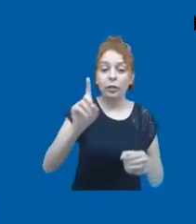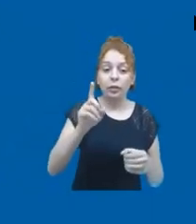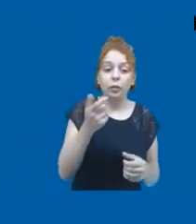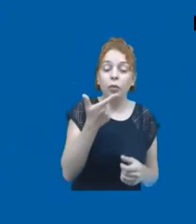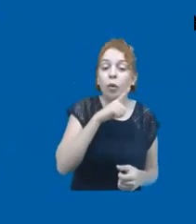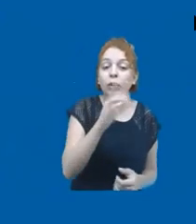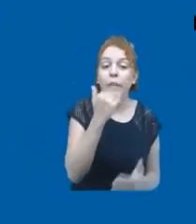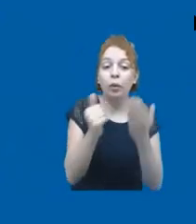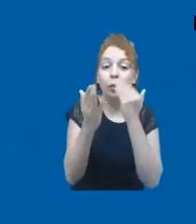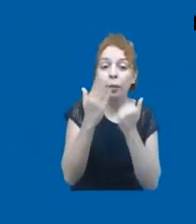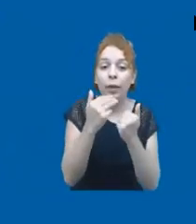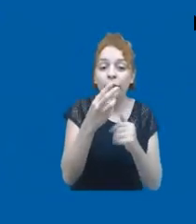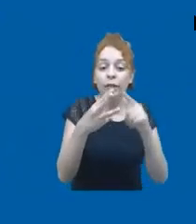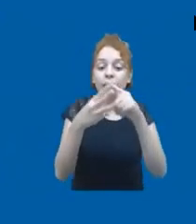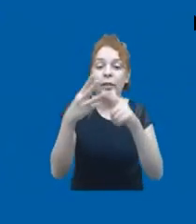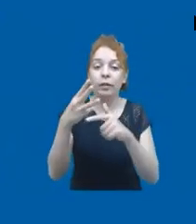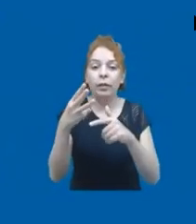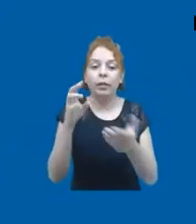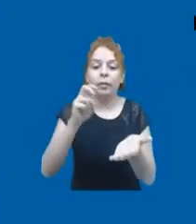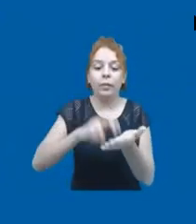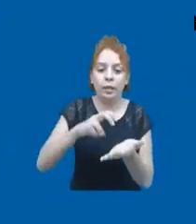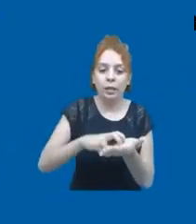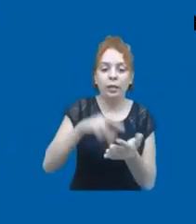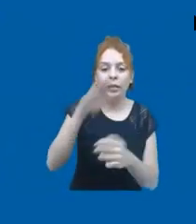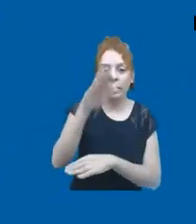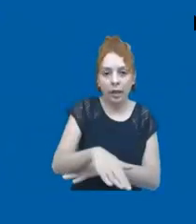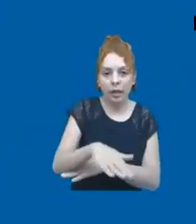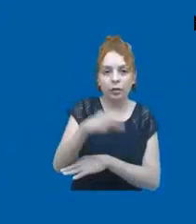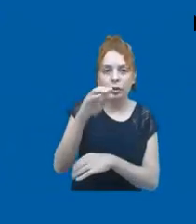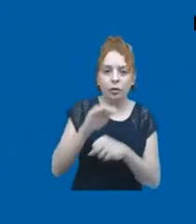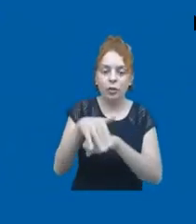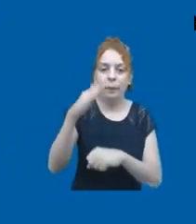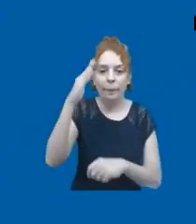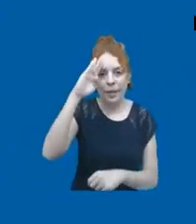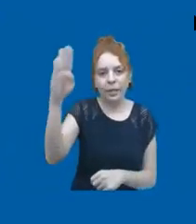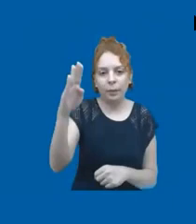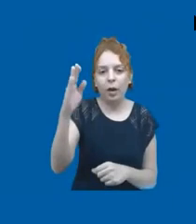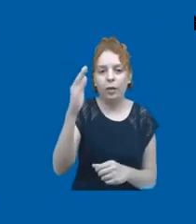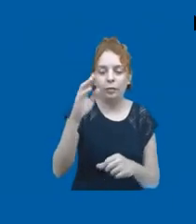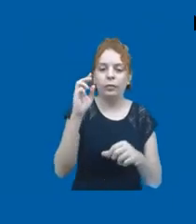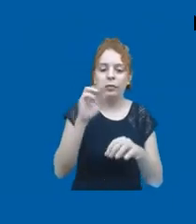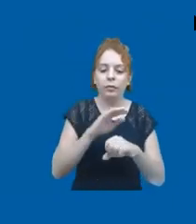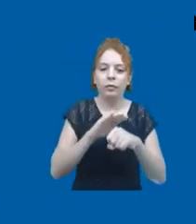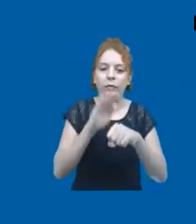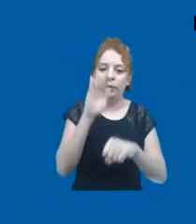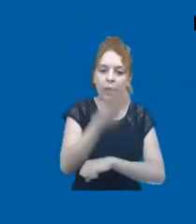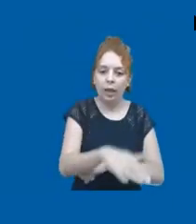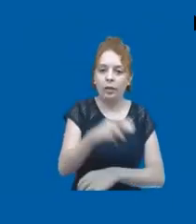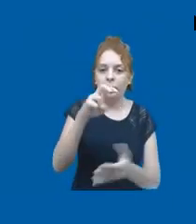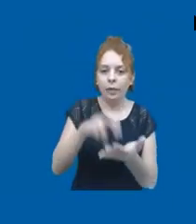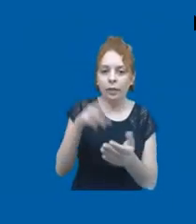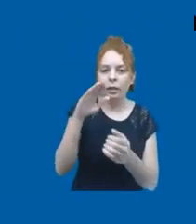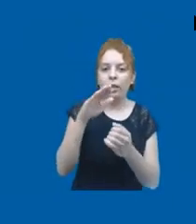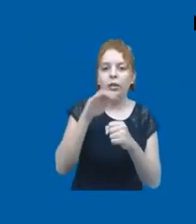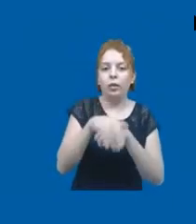refeições diárias, que a gente sabe que não são só três, mas são as três principais, né, então acho que a gente não dá, não dá para a gente falar